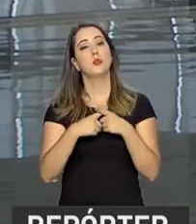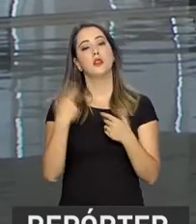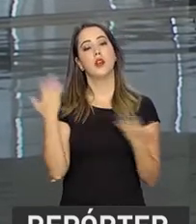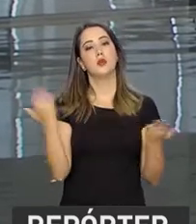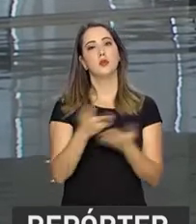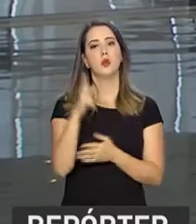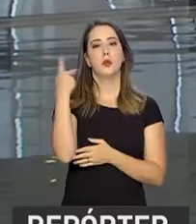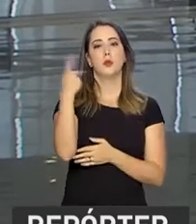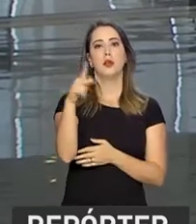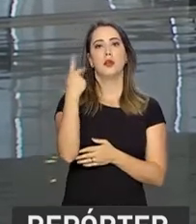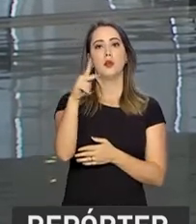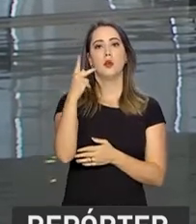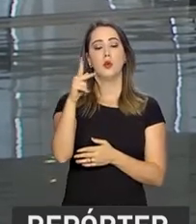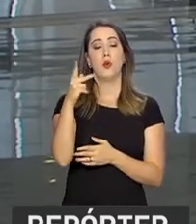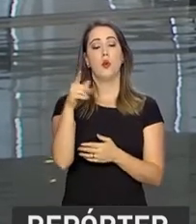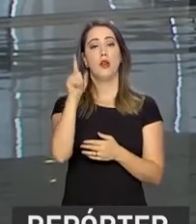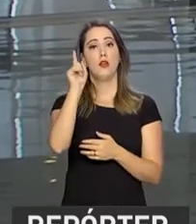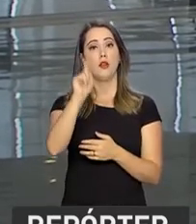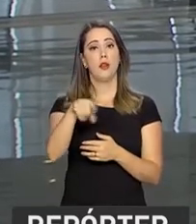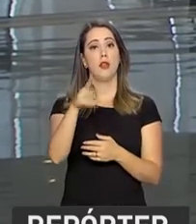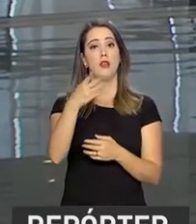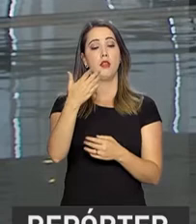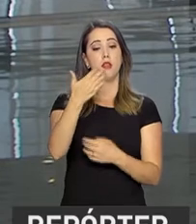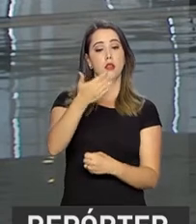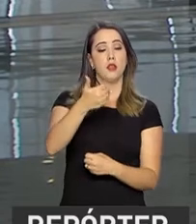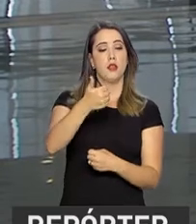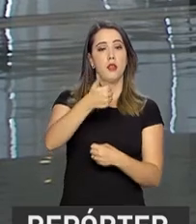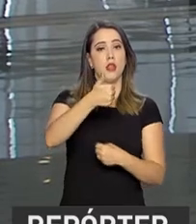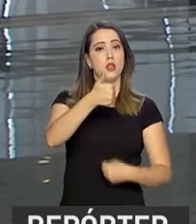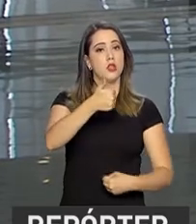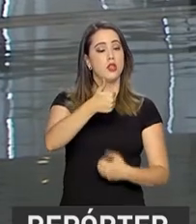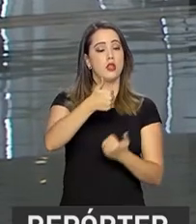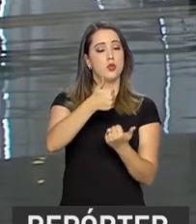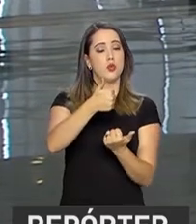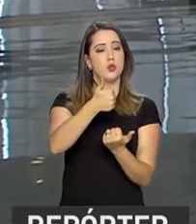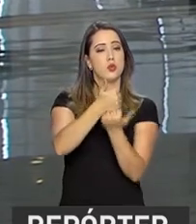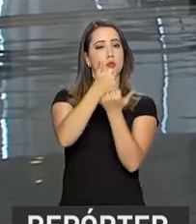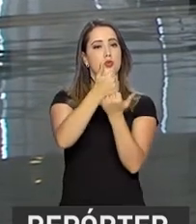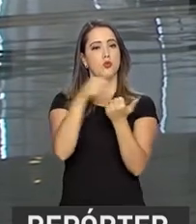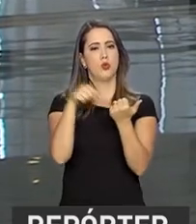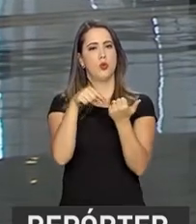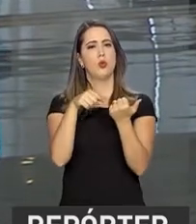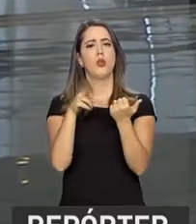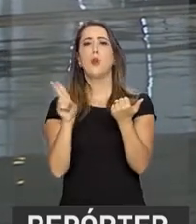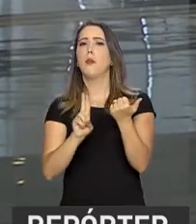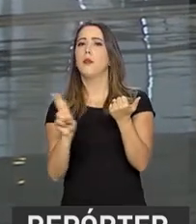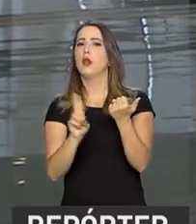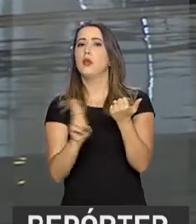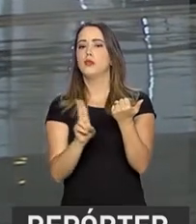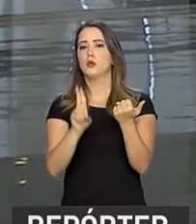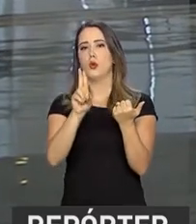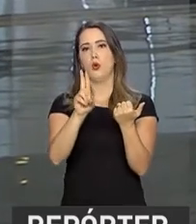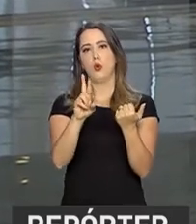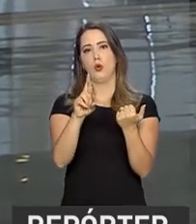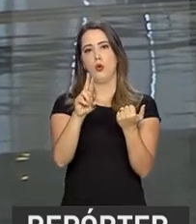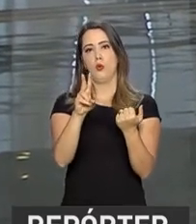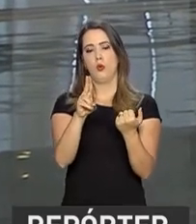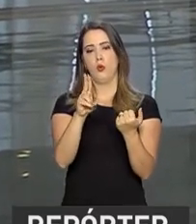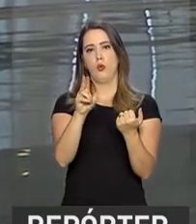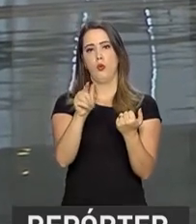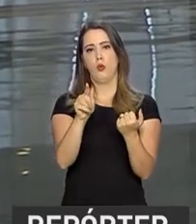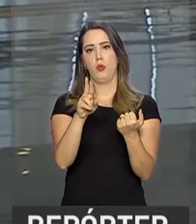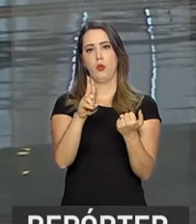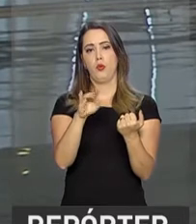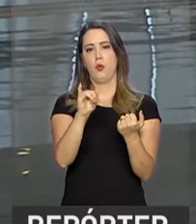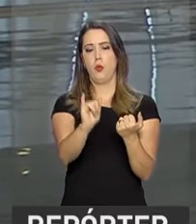a presidência pró-têmpore para o Uruguai, que vai coordenar o Mercosul até o fim do ano. Isso faz parte do mecanismo